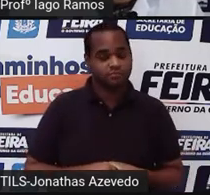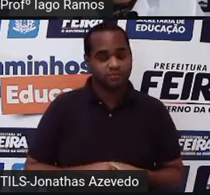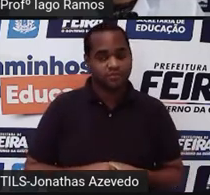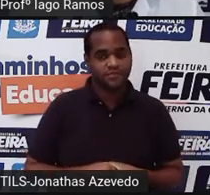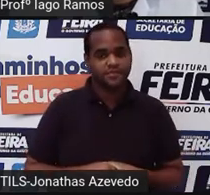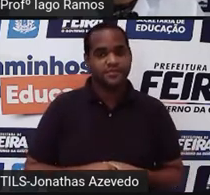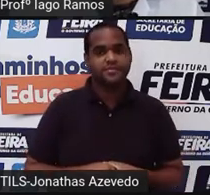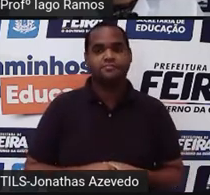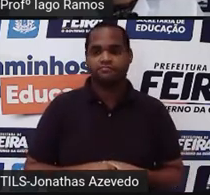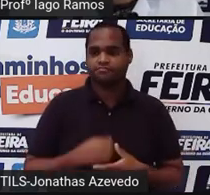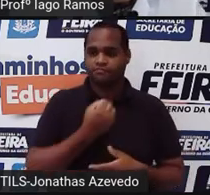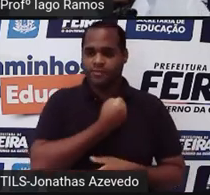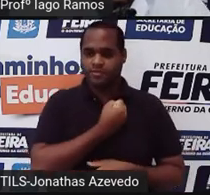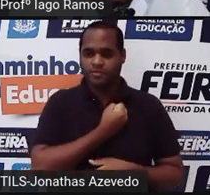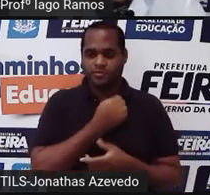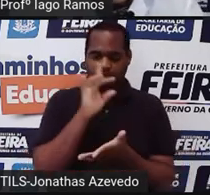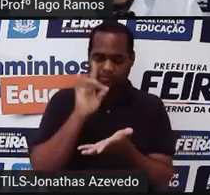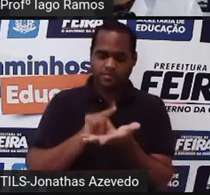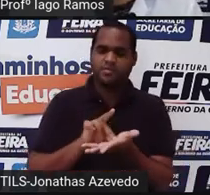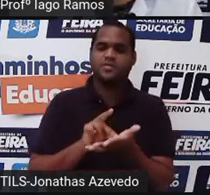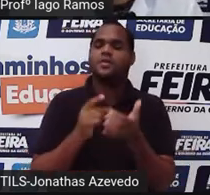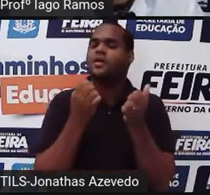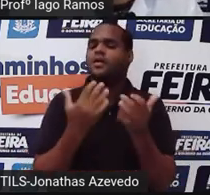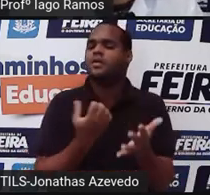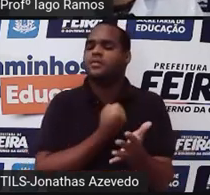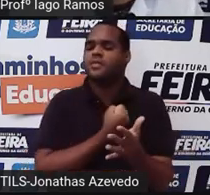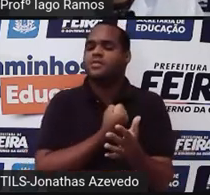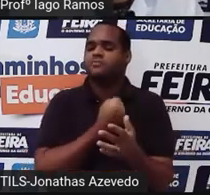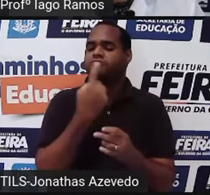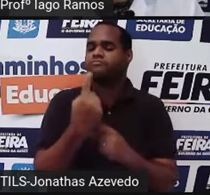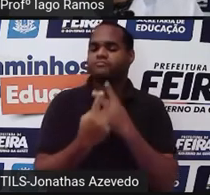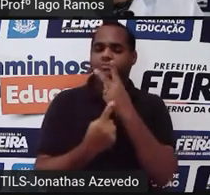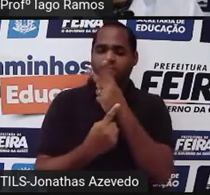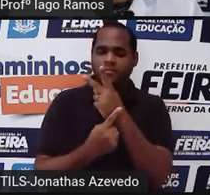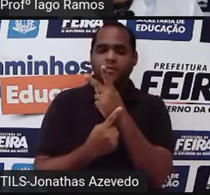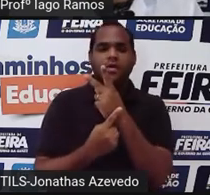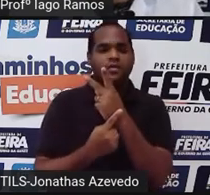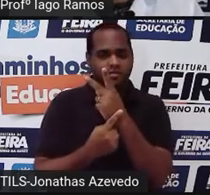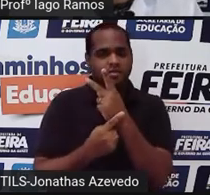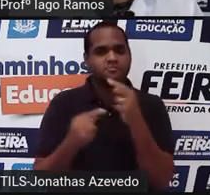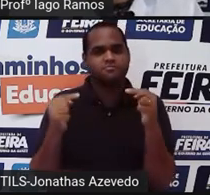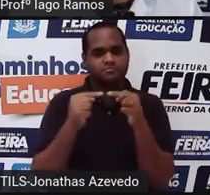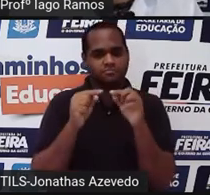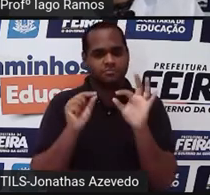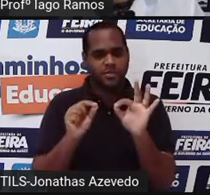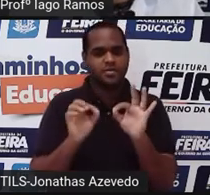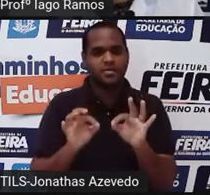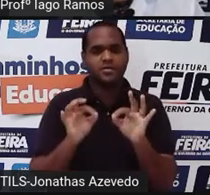tem um número real qualquer elevado a um, tá? Então, vem aqui comigo, olha só.